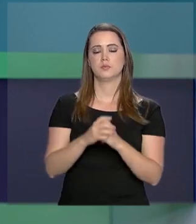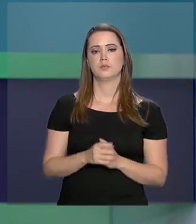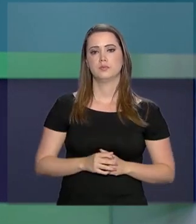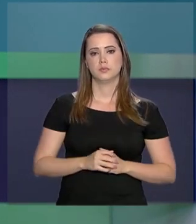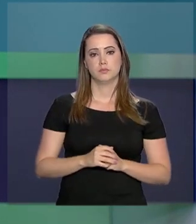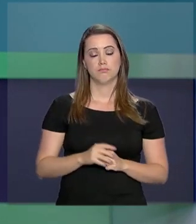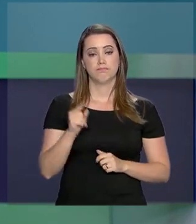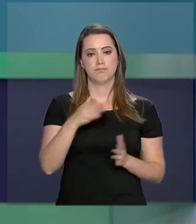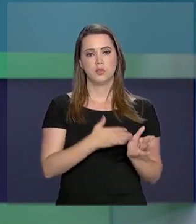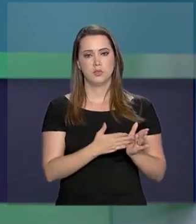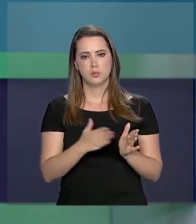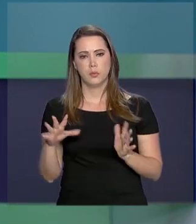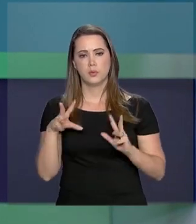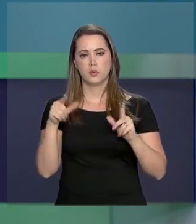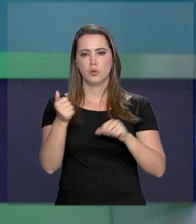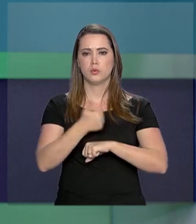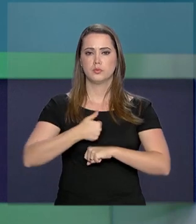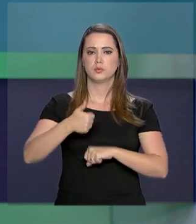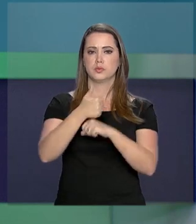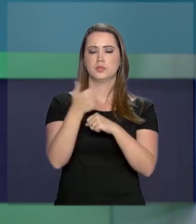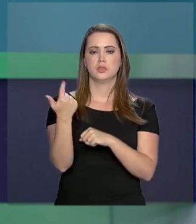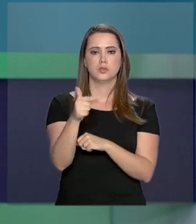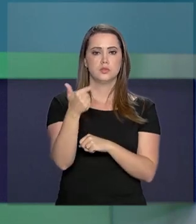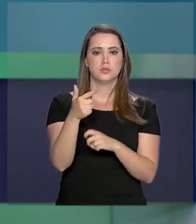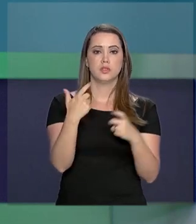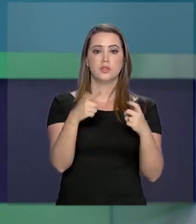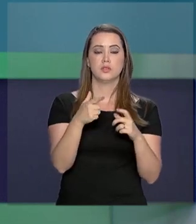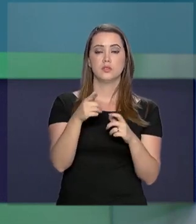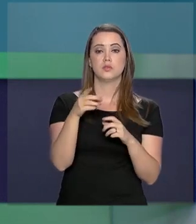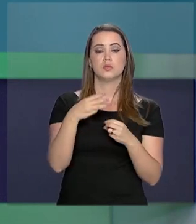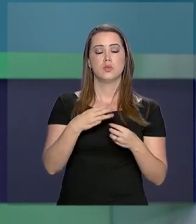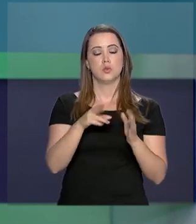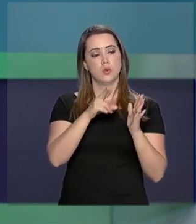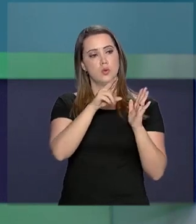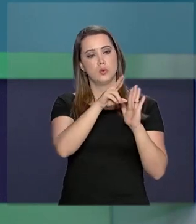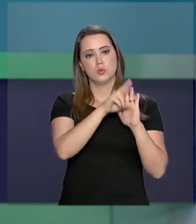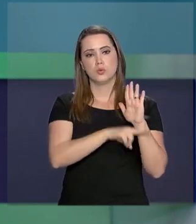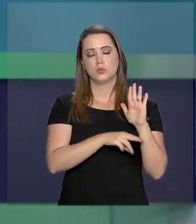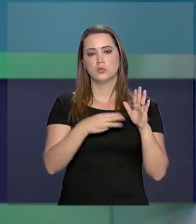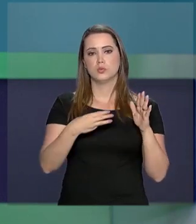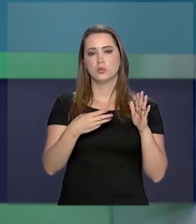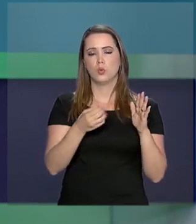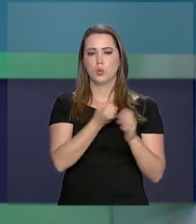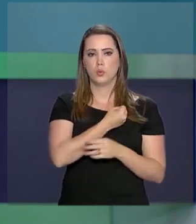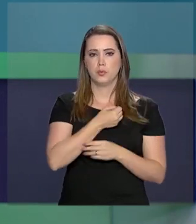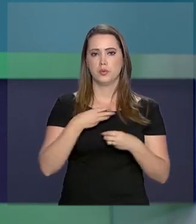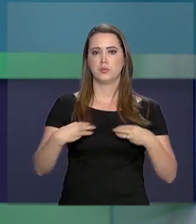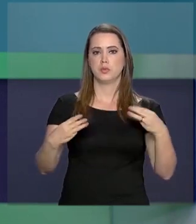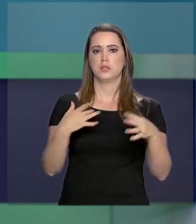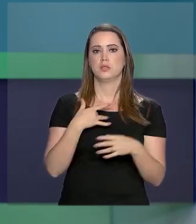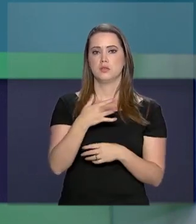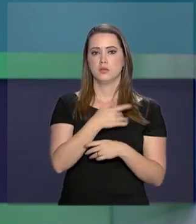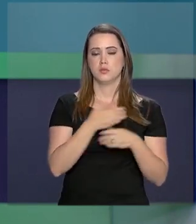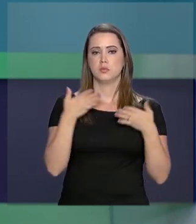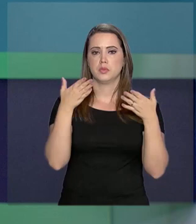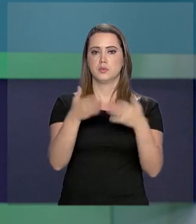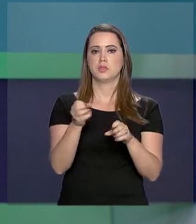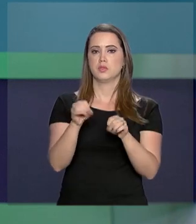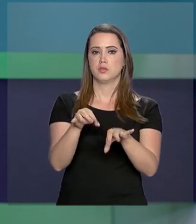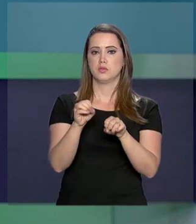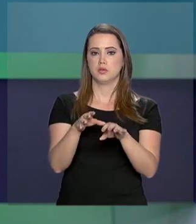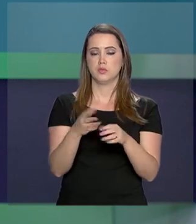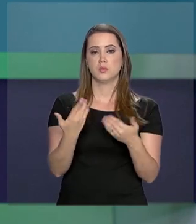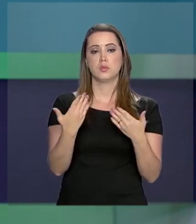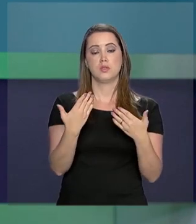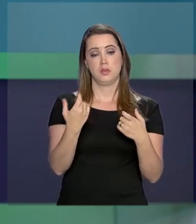localidade. Nessa fase, todos os profissionais que não tiverem o registro do Ministério da Saúde vão participar de aulas